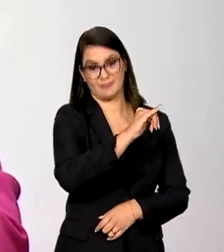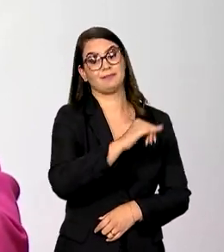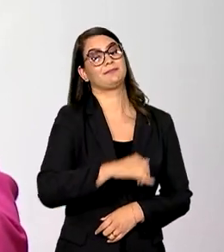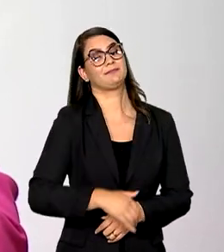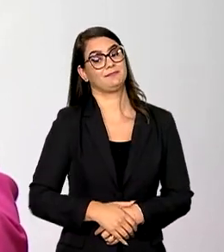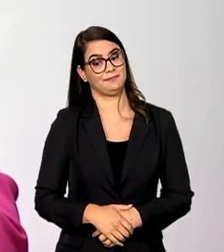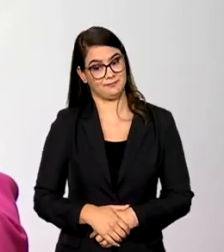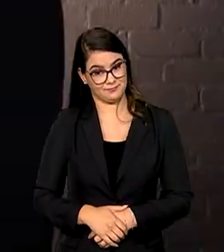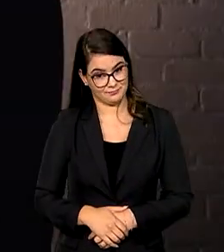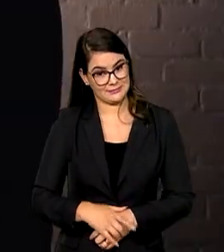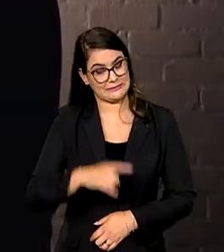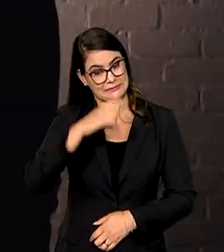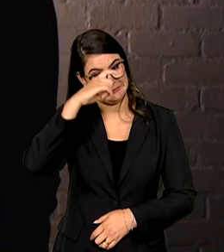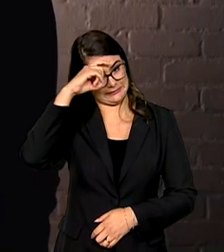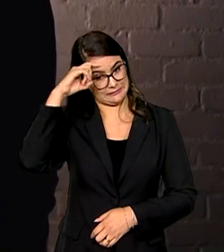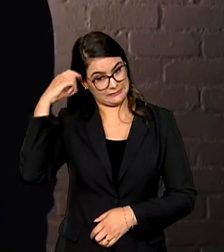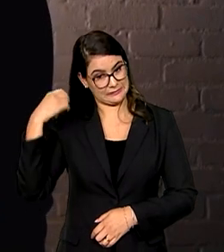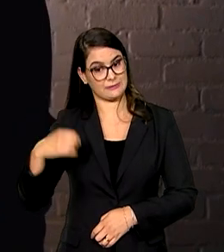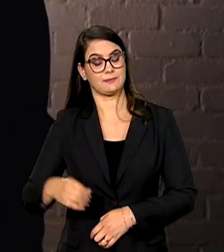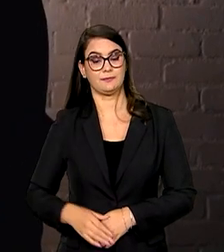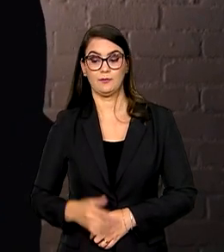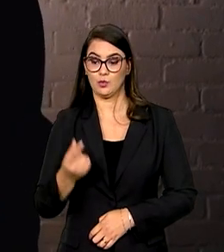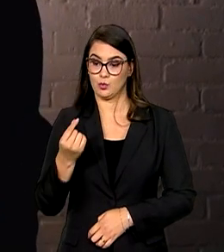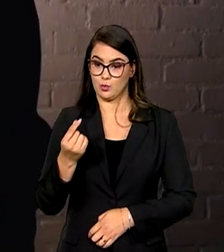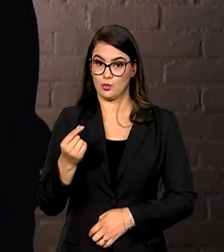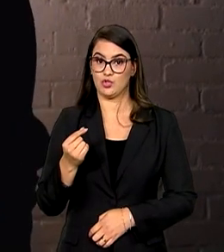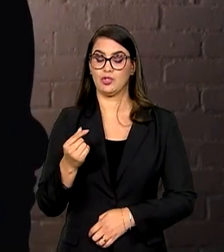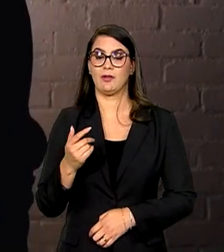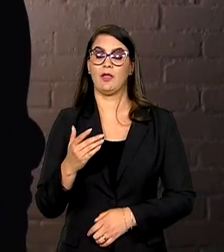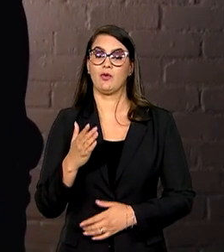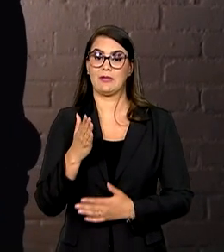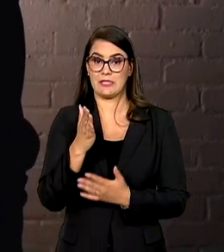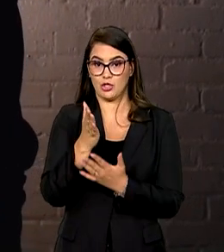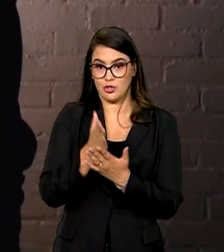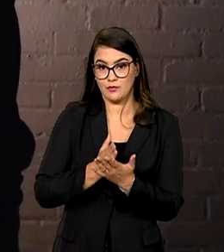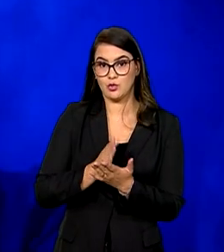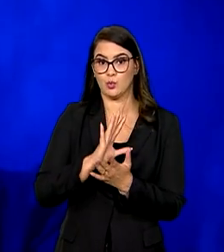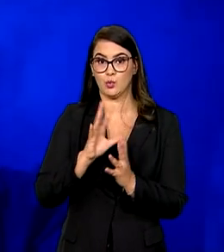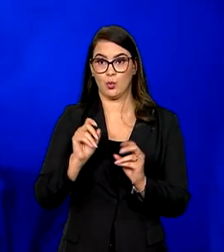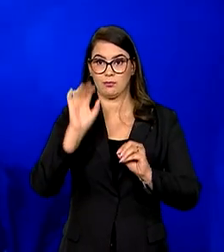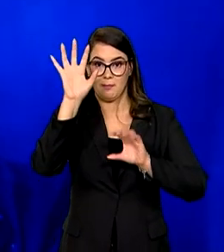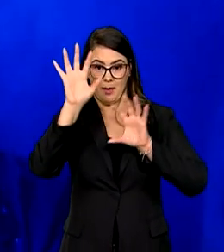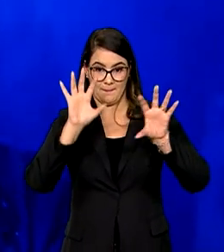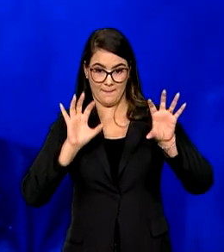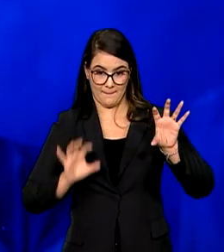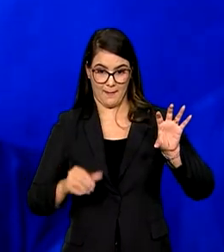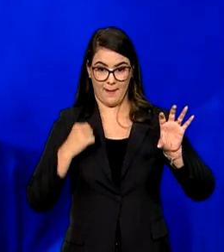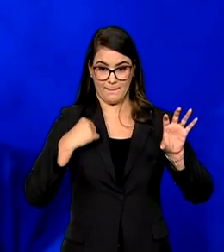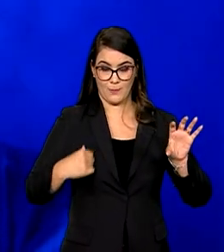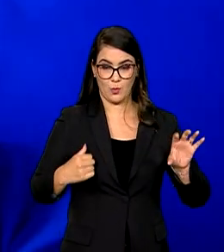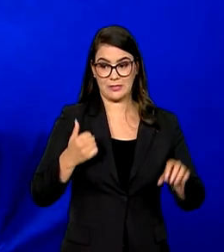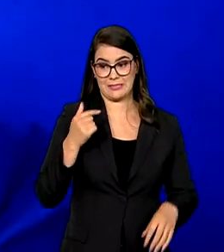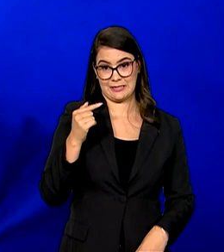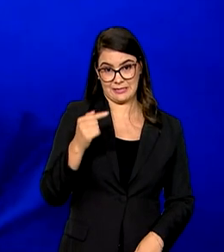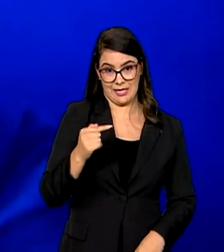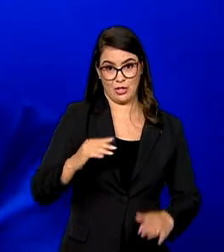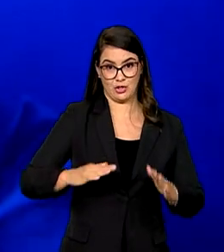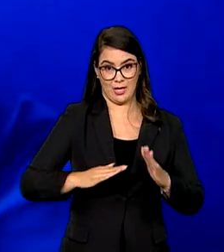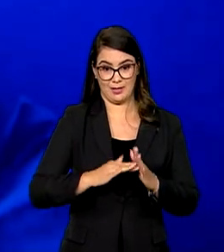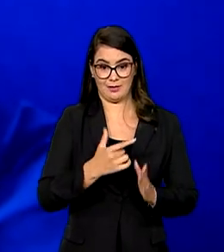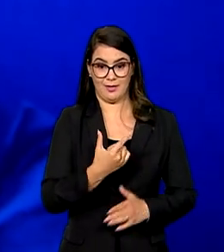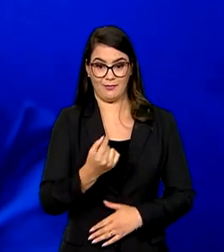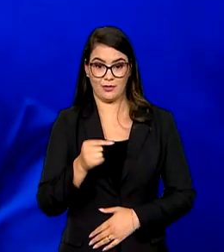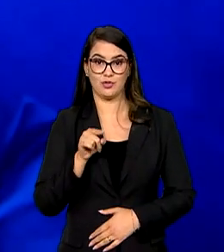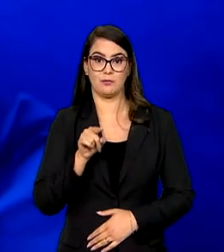é um sapuco. Os recursos serão divididos por todas as regiões brasileiras. As bolsas vão de R$ 7 a R$ 20 mil